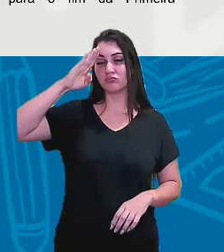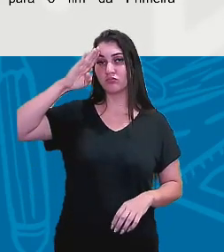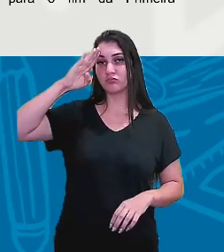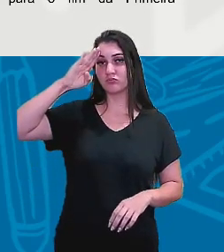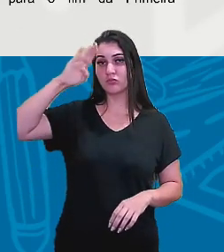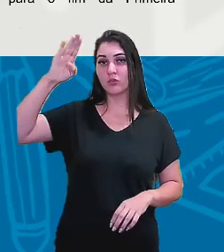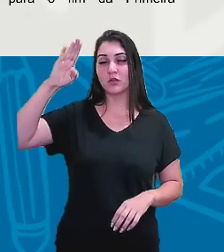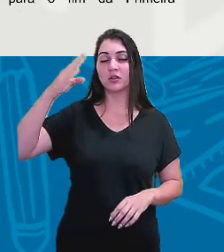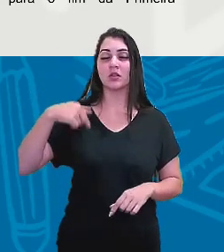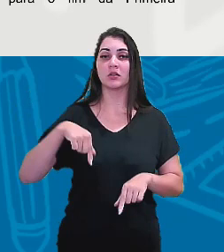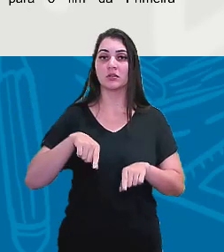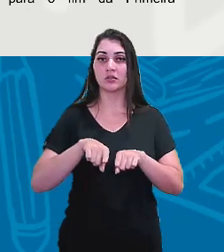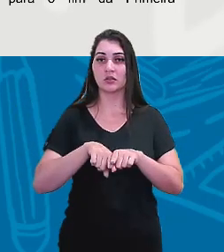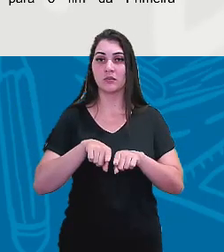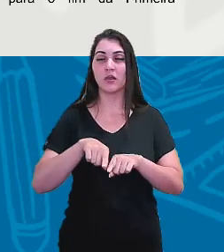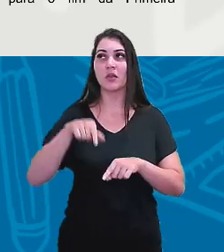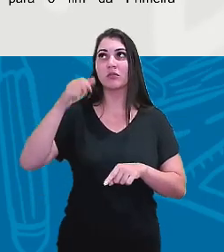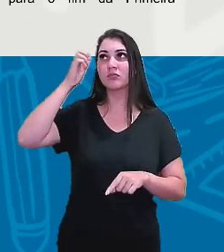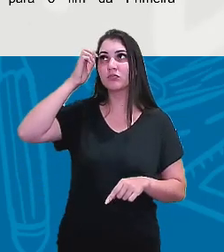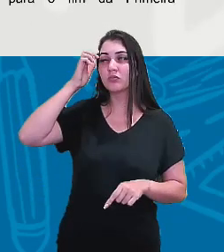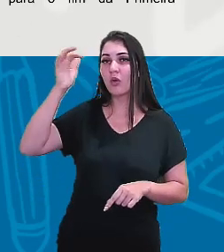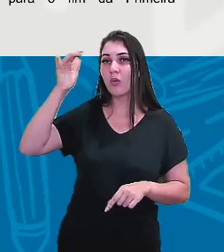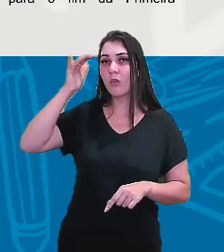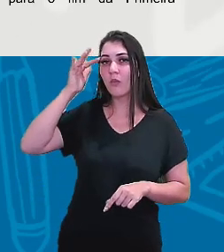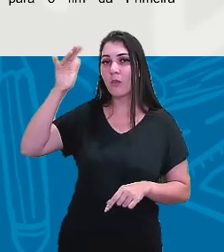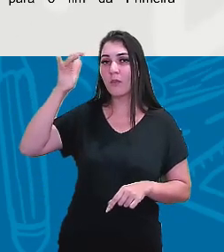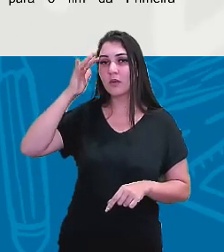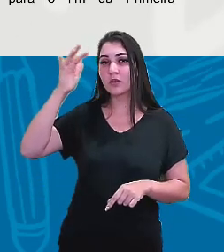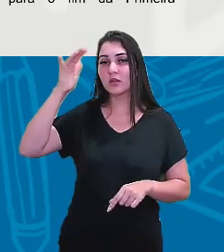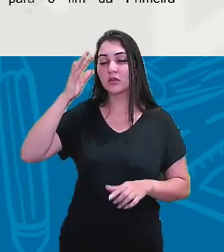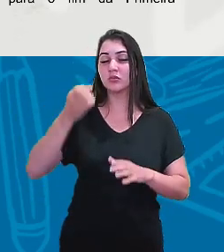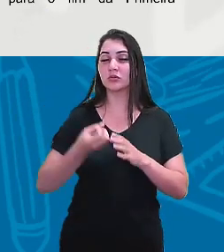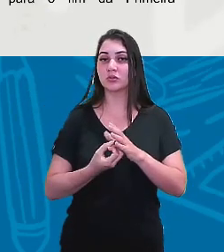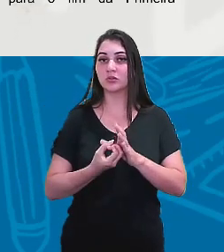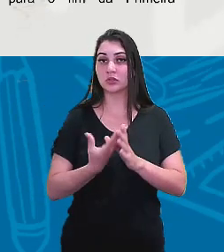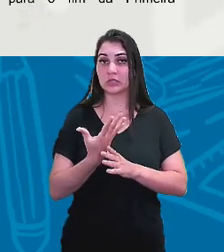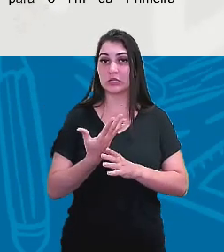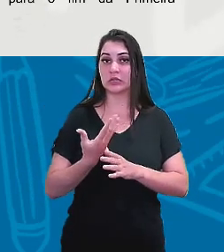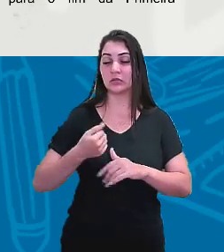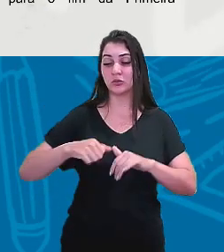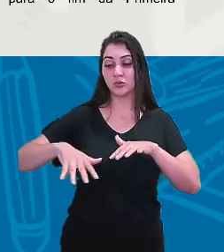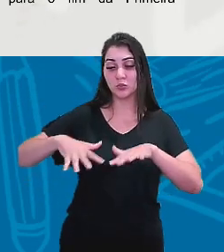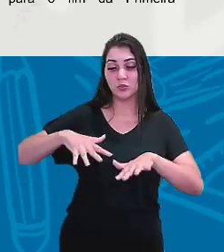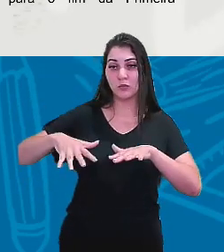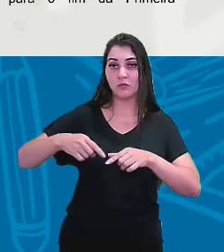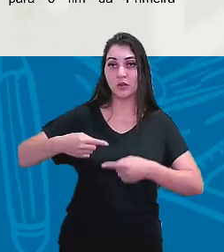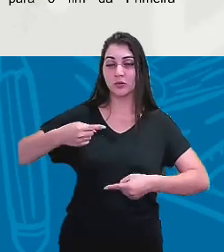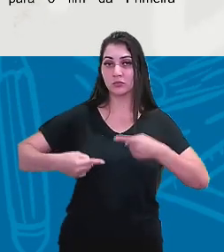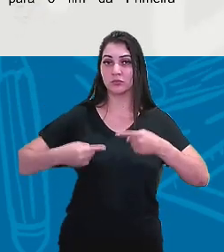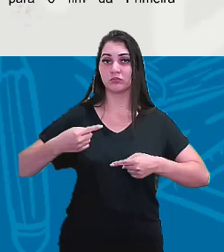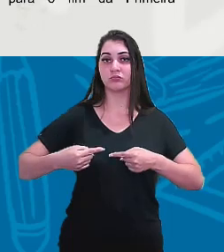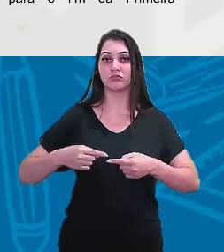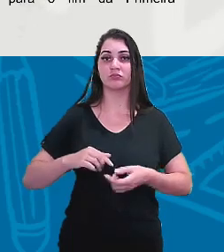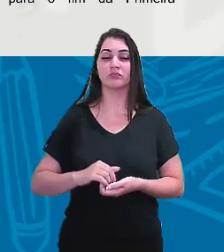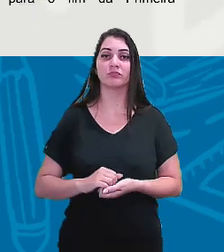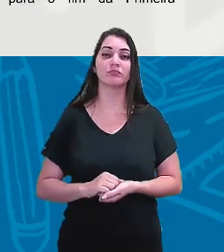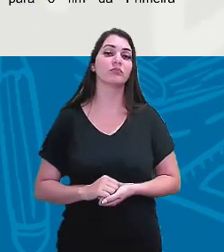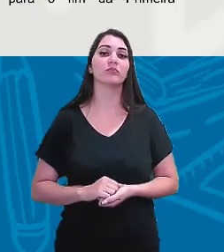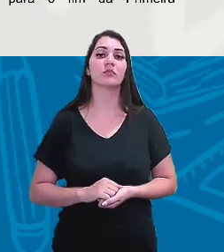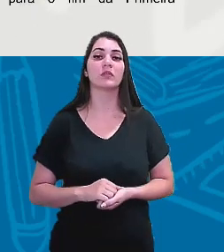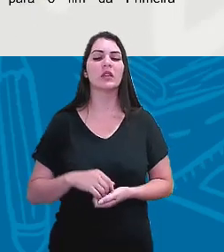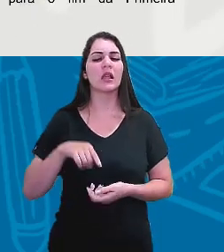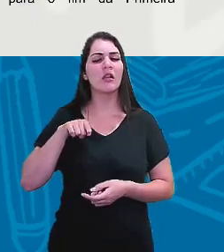os pensadores que idealizaram esse movimento político, eles estão se